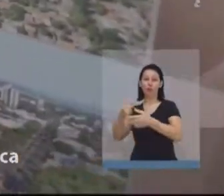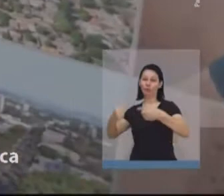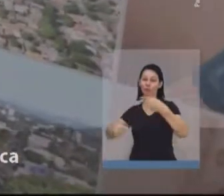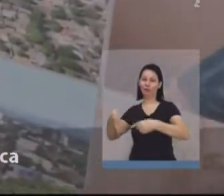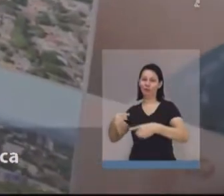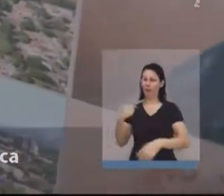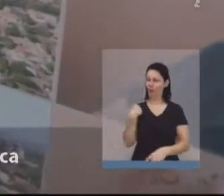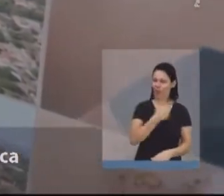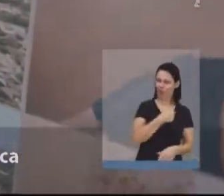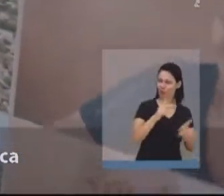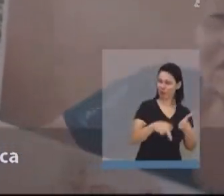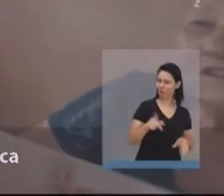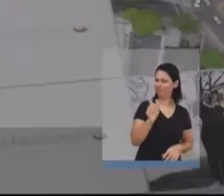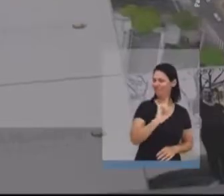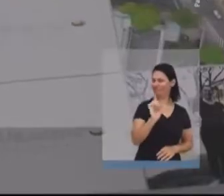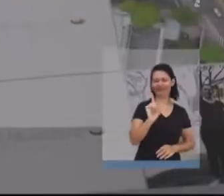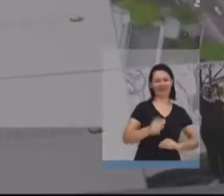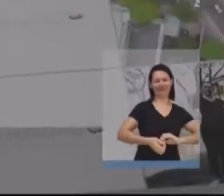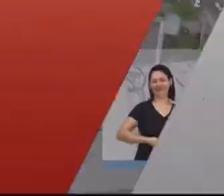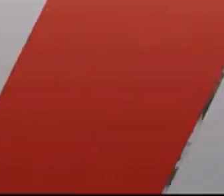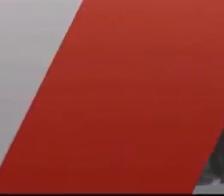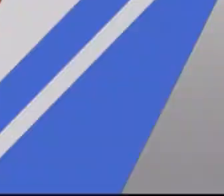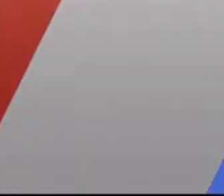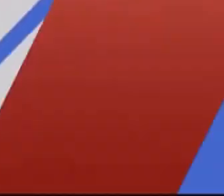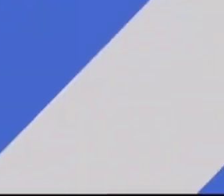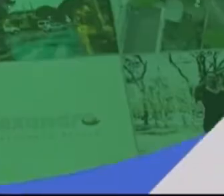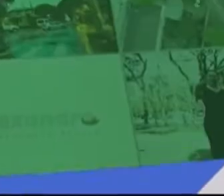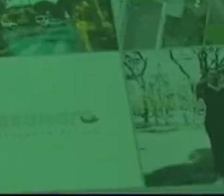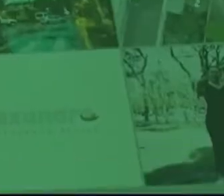sobrenome ou indicação política. Não um de nós.